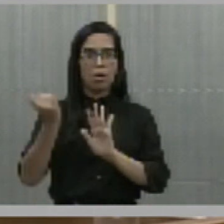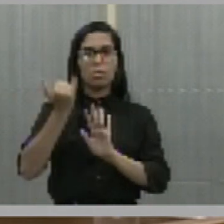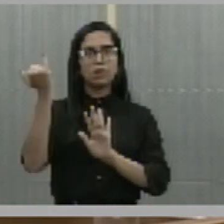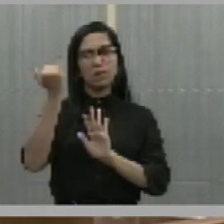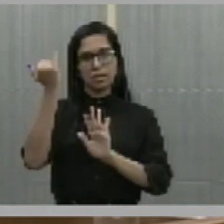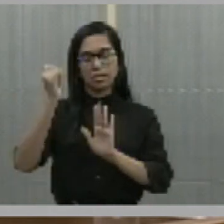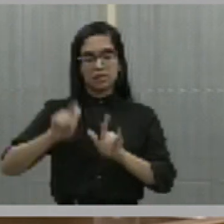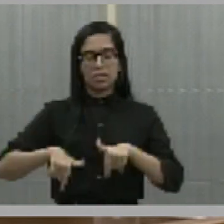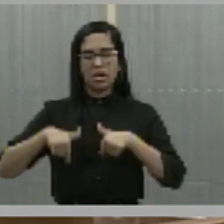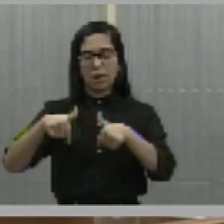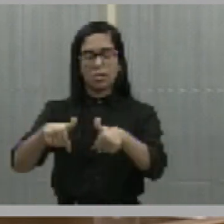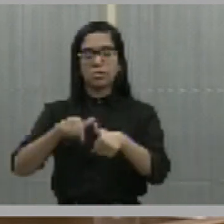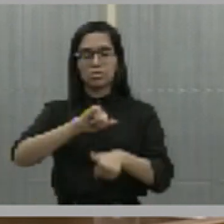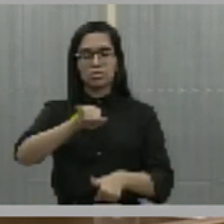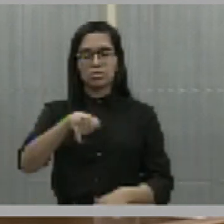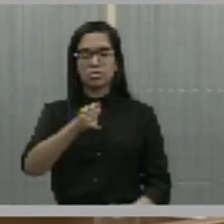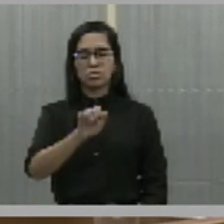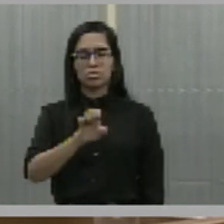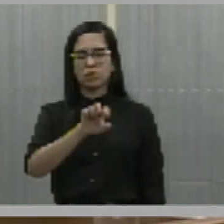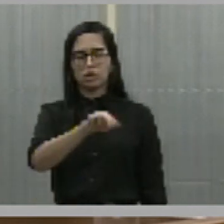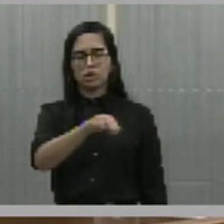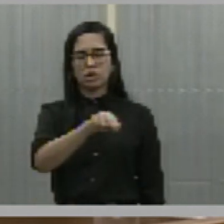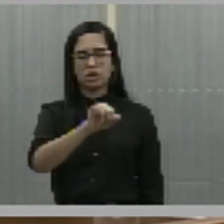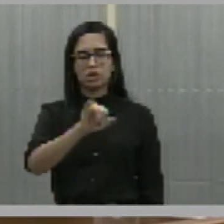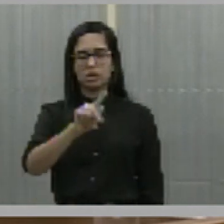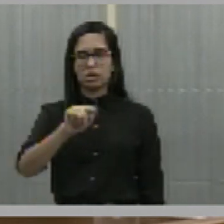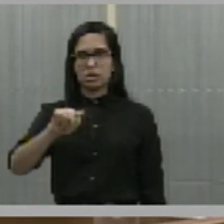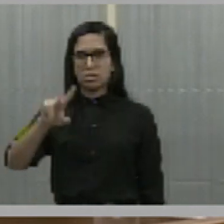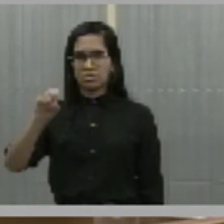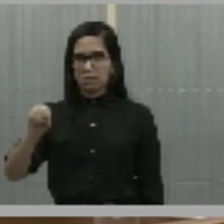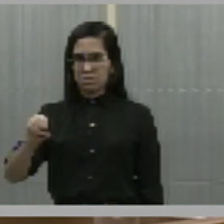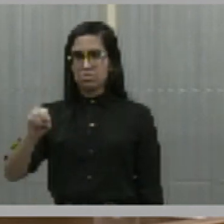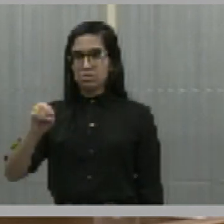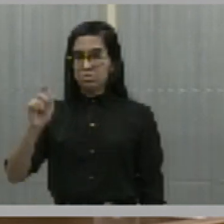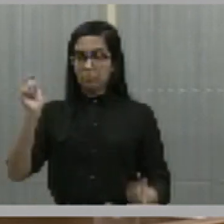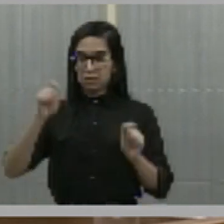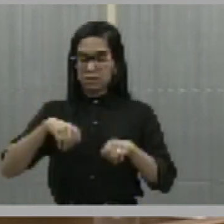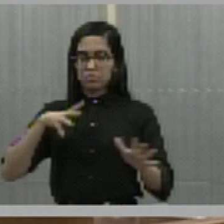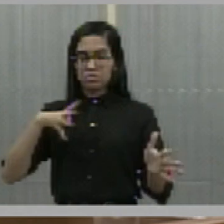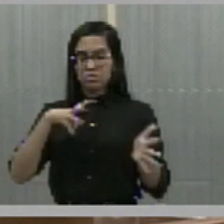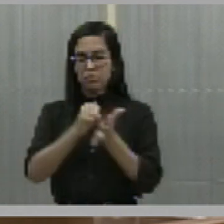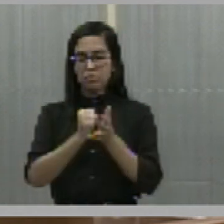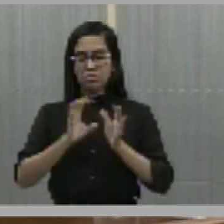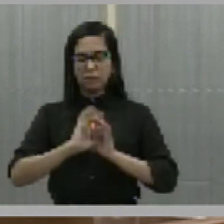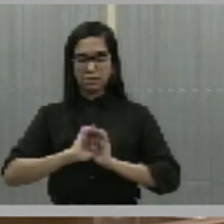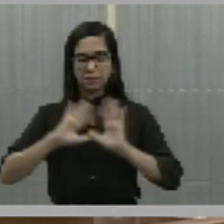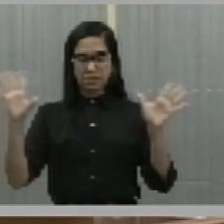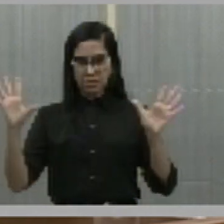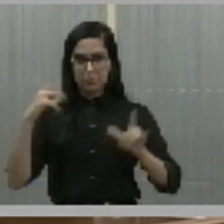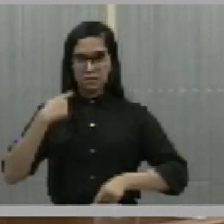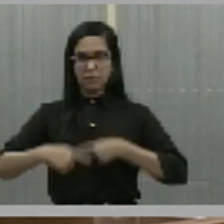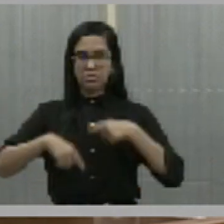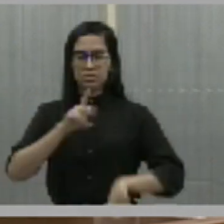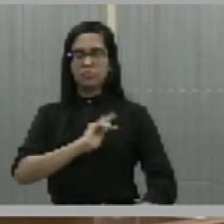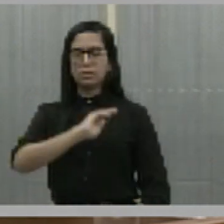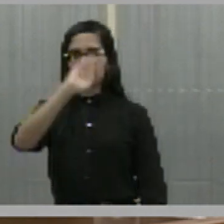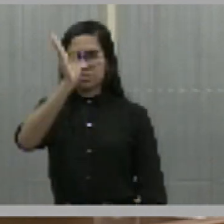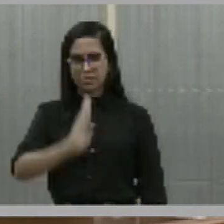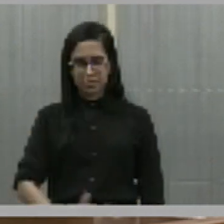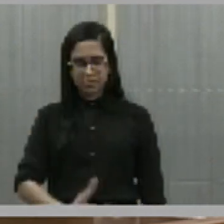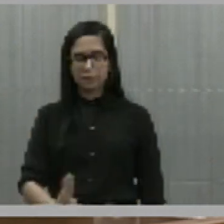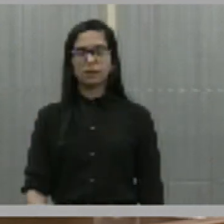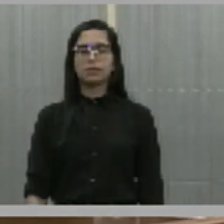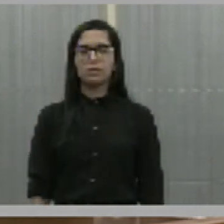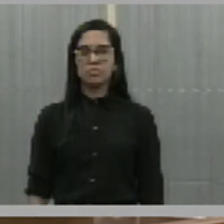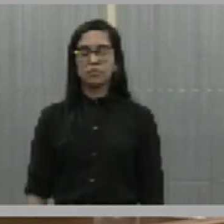da Batalha do Genipapo para a consolidação do território nacional. É bom lembrar, e precisamos fazer esse registro